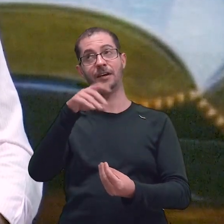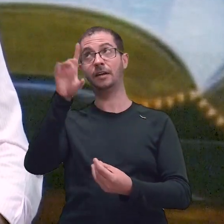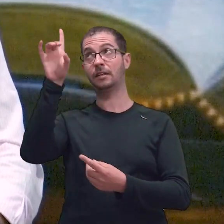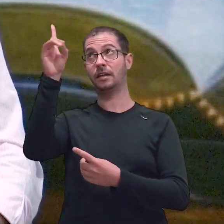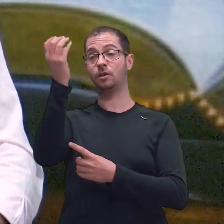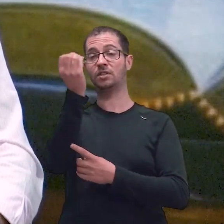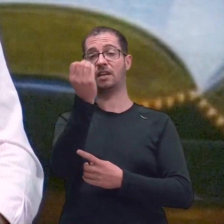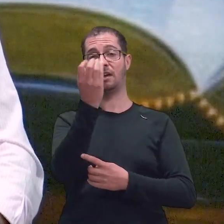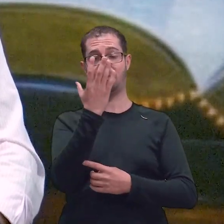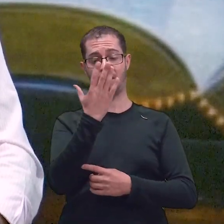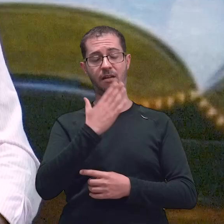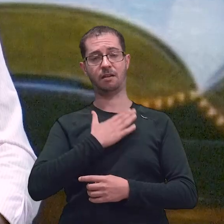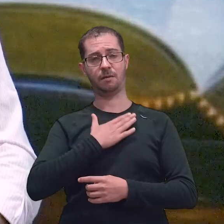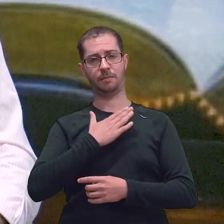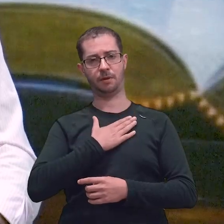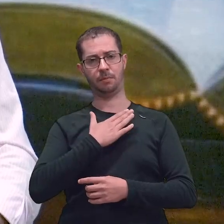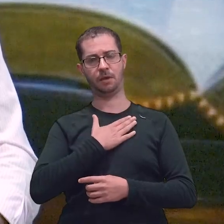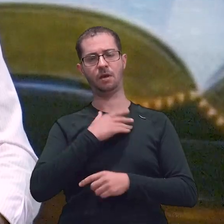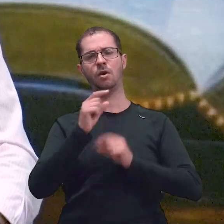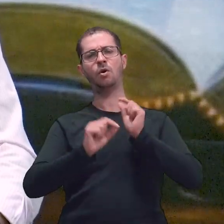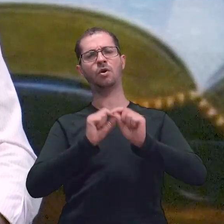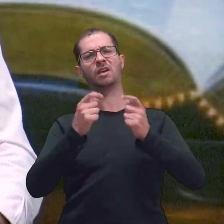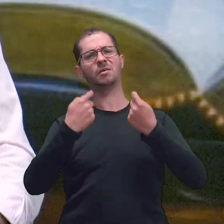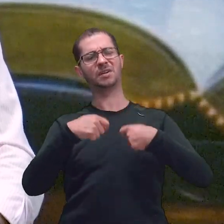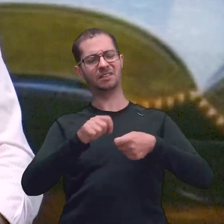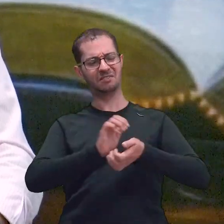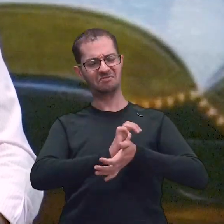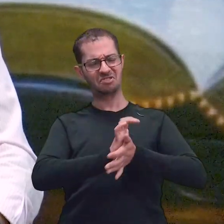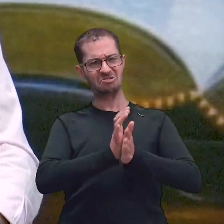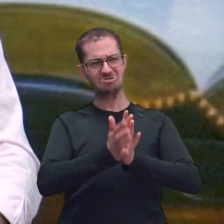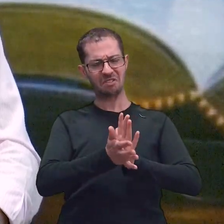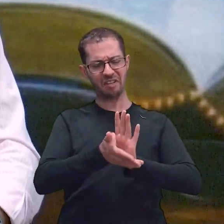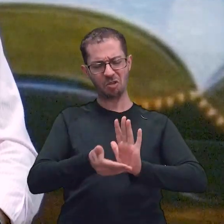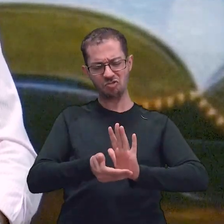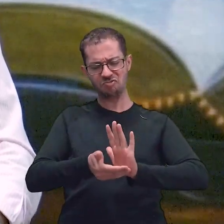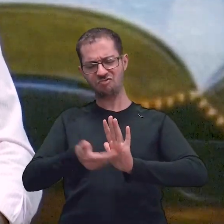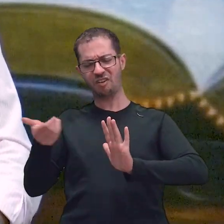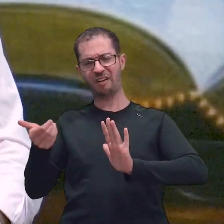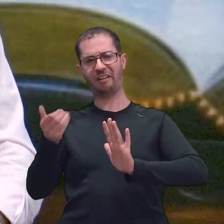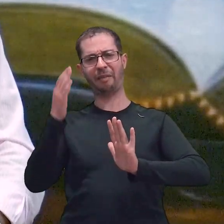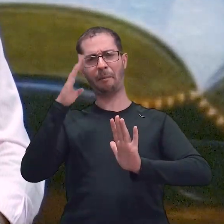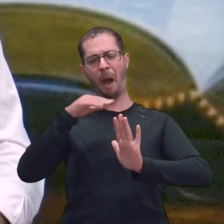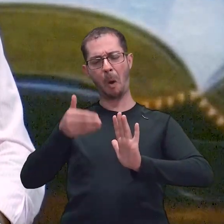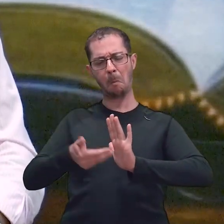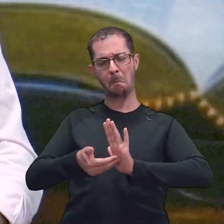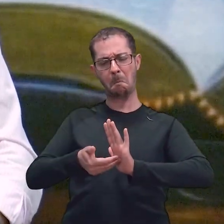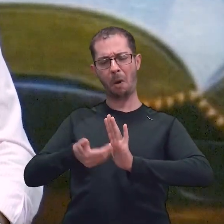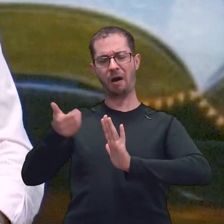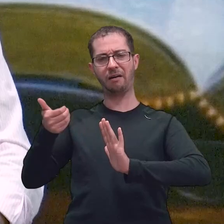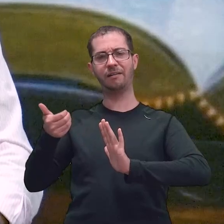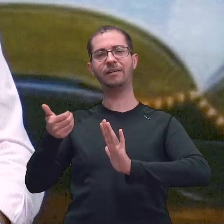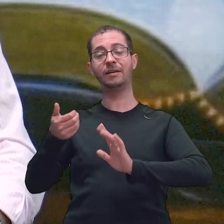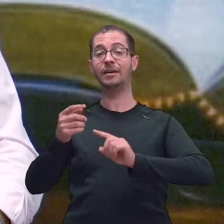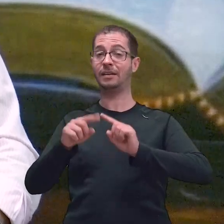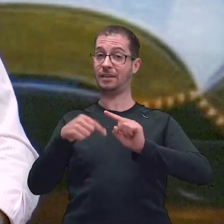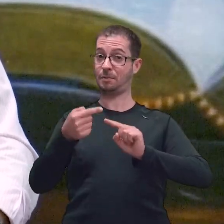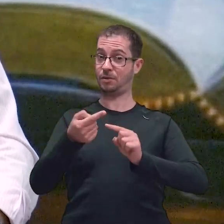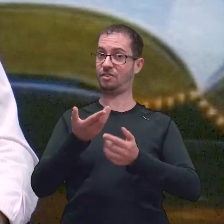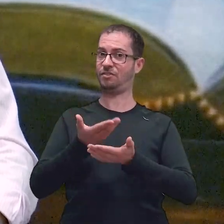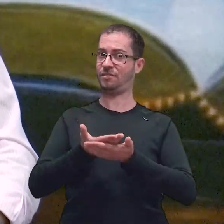para ser destruído, para ser deixado de lado. É o nós depois vamos ver se der tempo lá em Efésio, que é